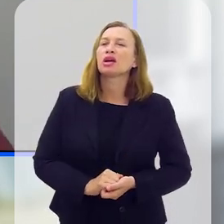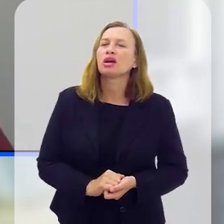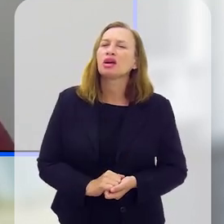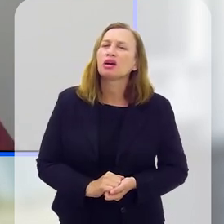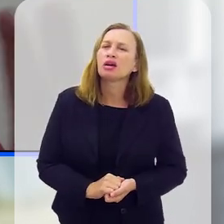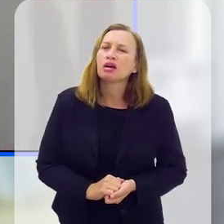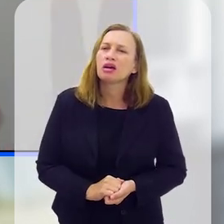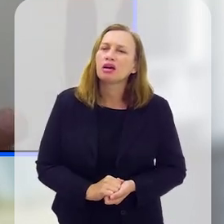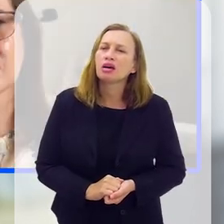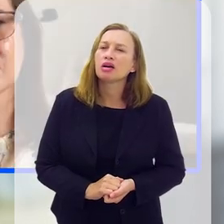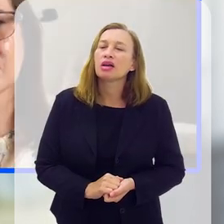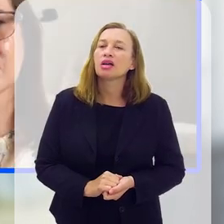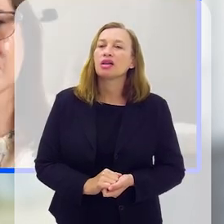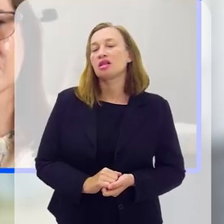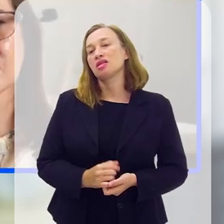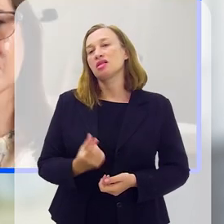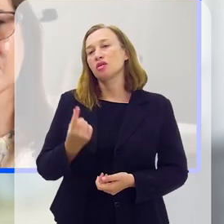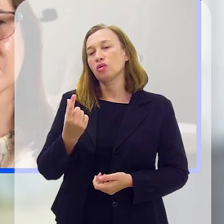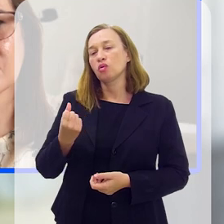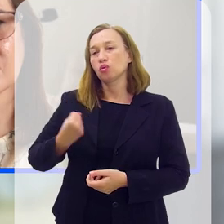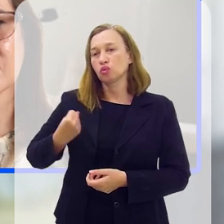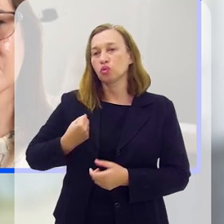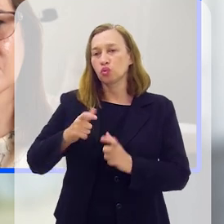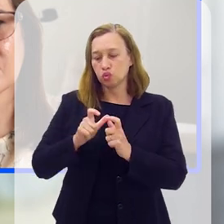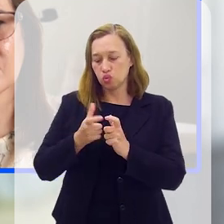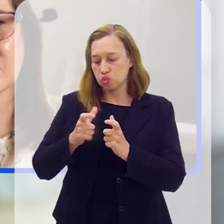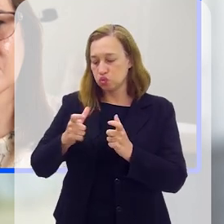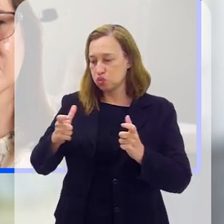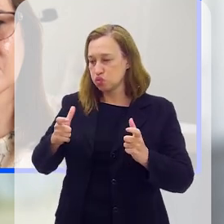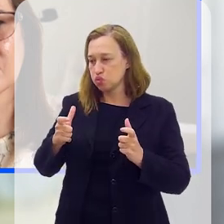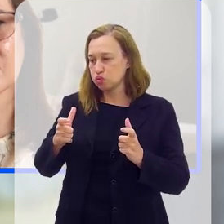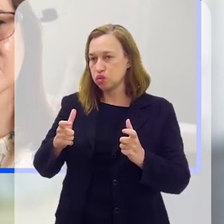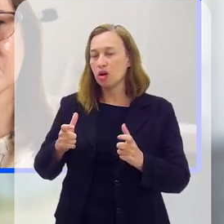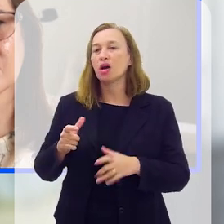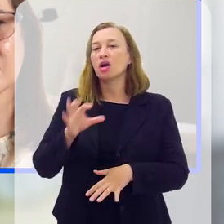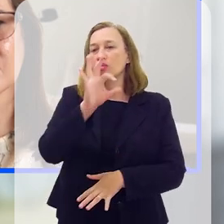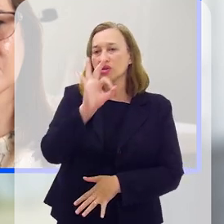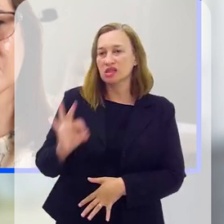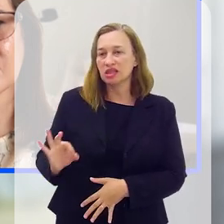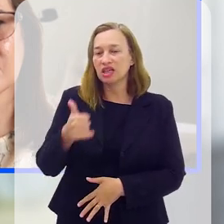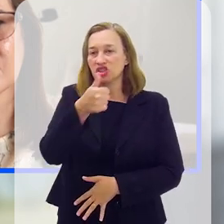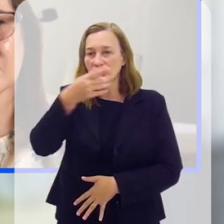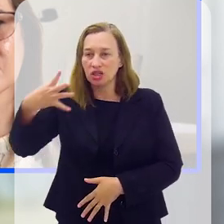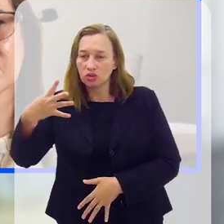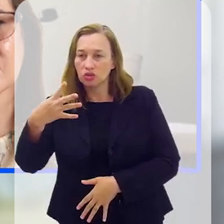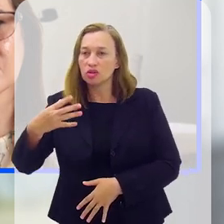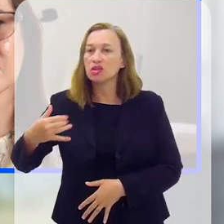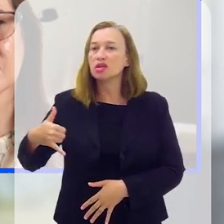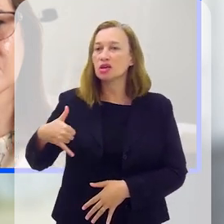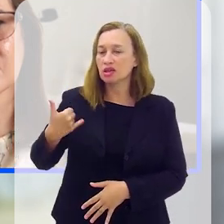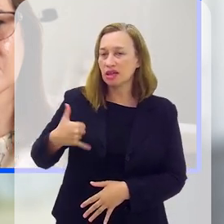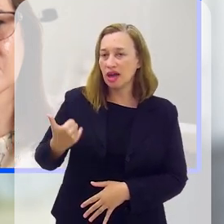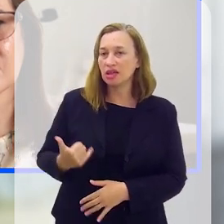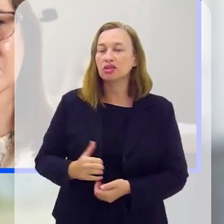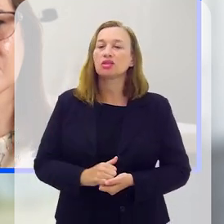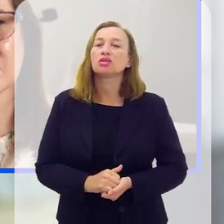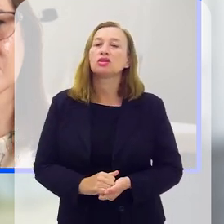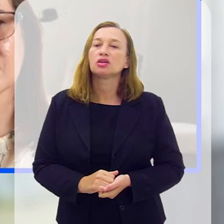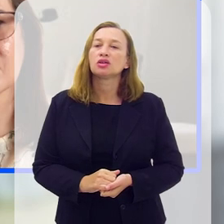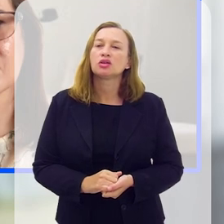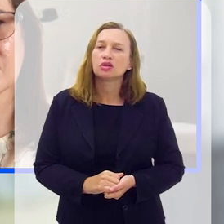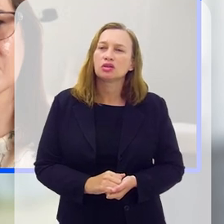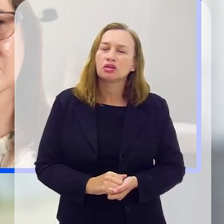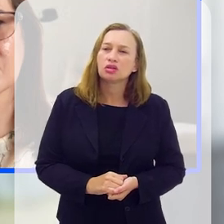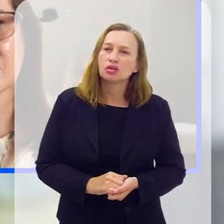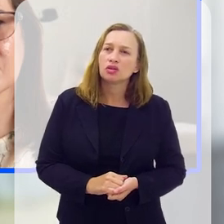e adolescência, que as taxas também estão aumentando abaixo de 14 anos. Nesse mesmo boletim, nós temos dados sobre